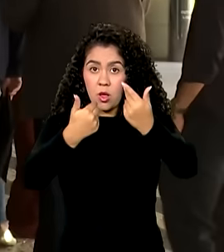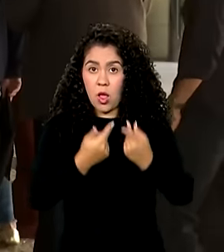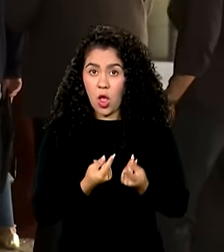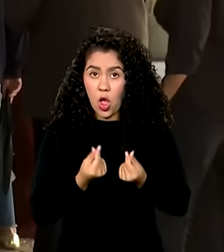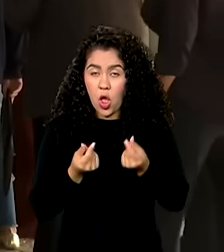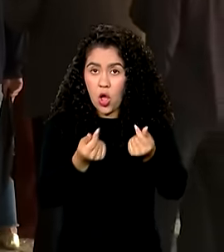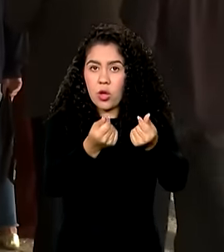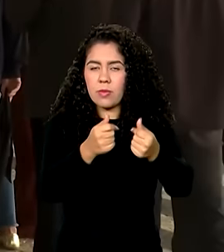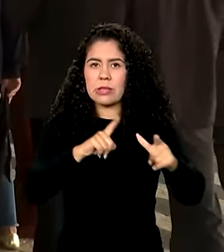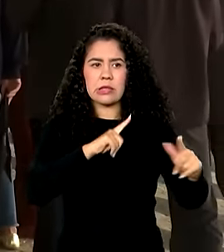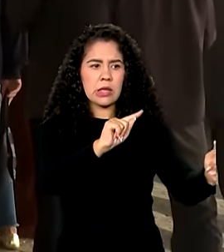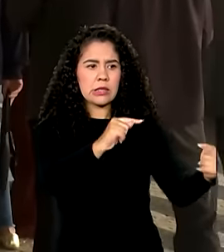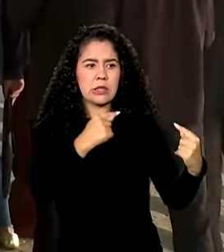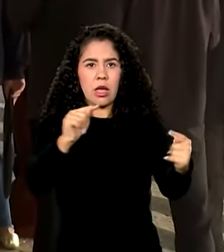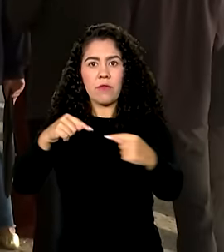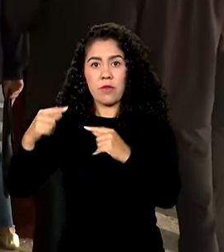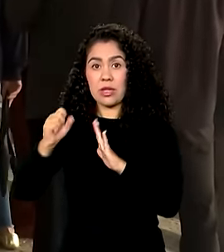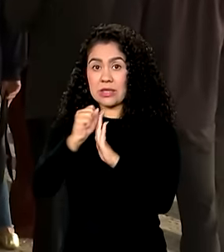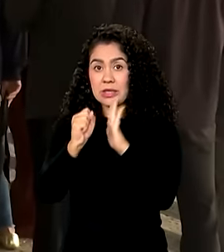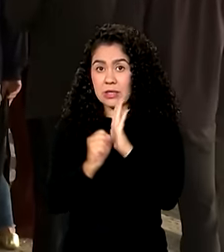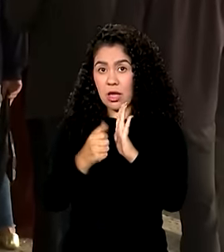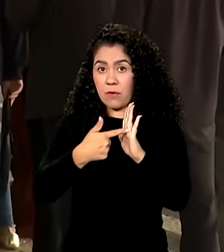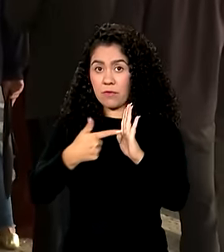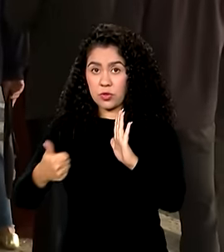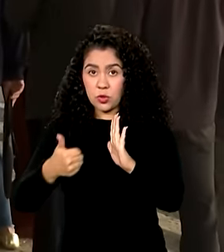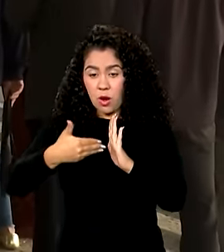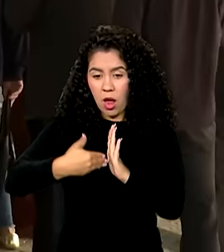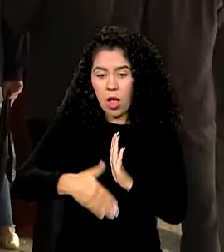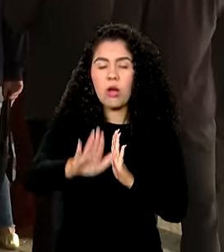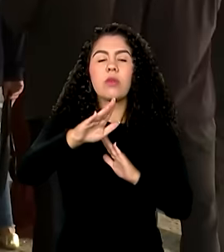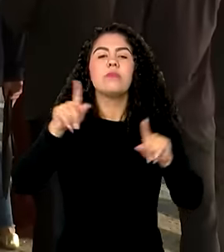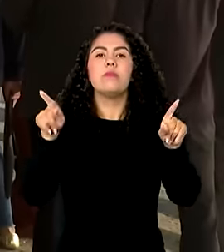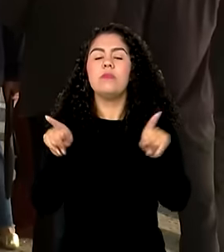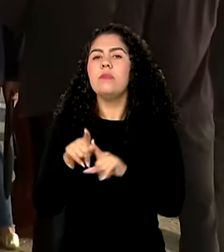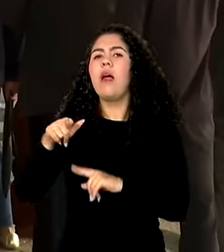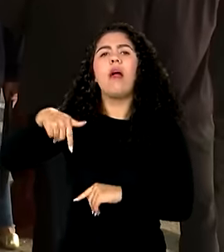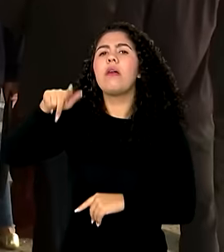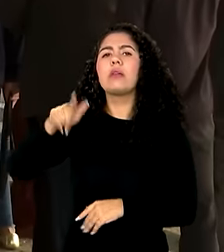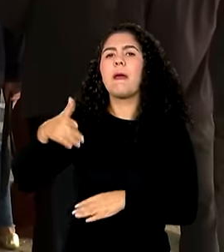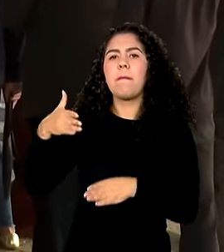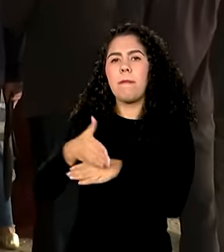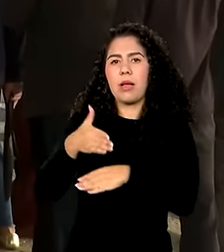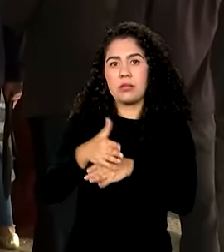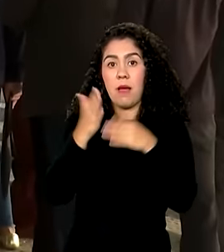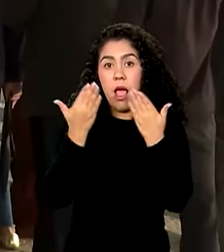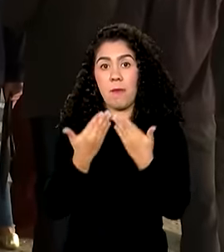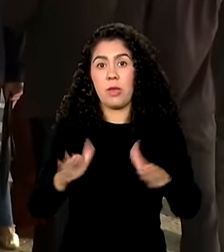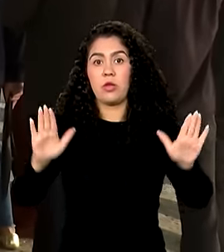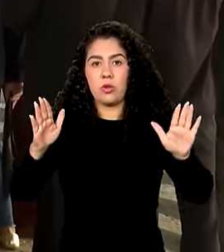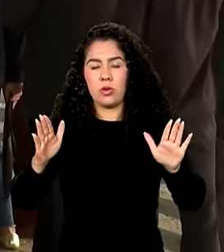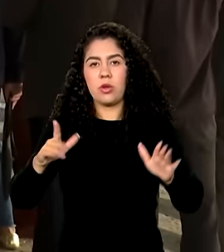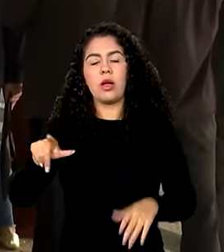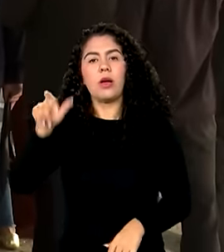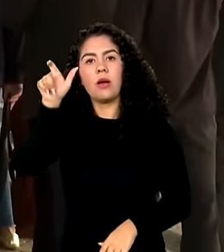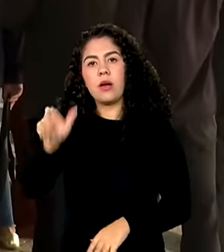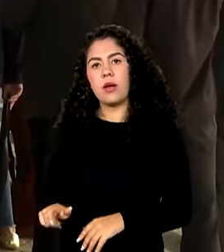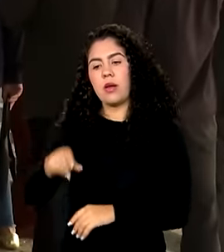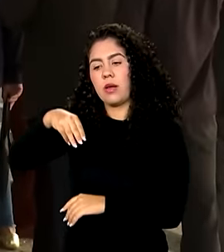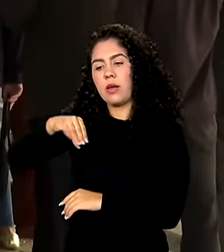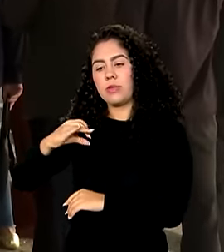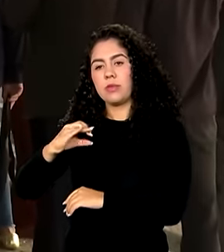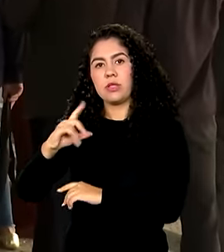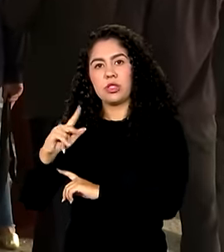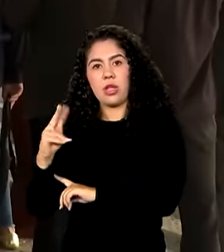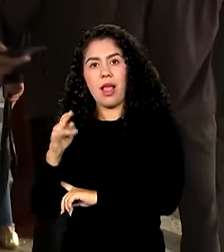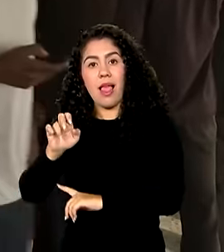diante dos desafios do século XXI. participam da abertura do evento, que acontece agora de manhã, Michele Bachelet, ex-presidente